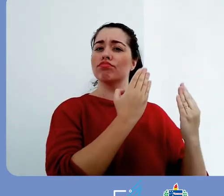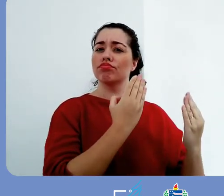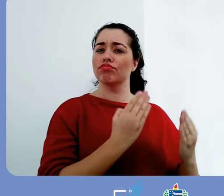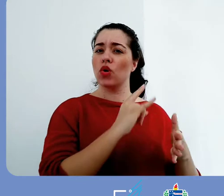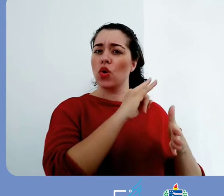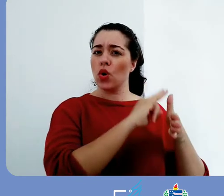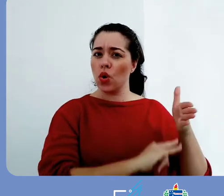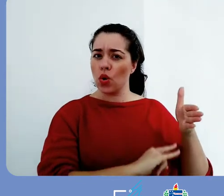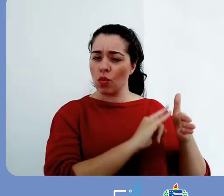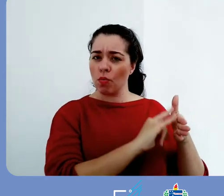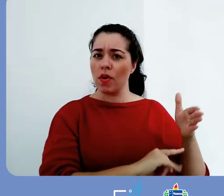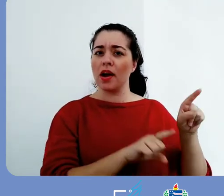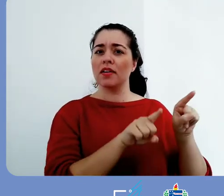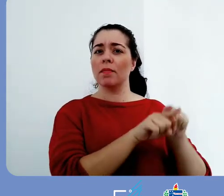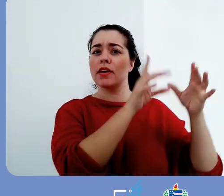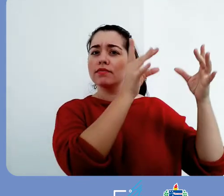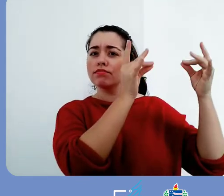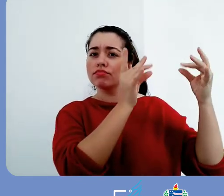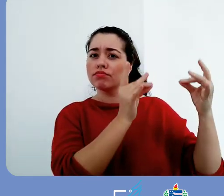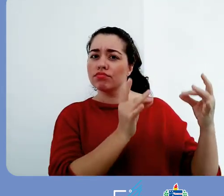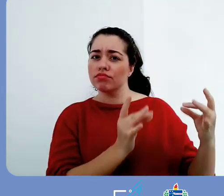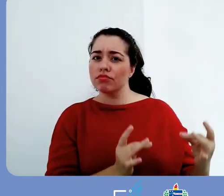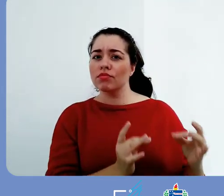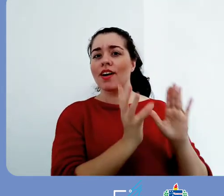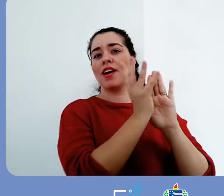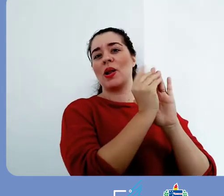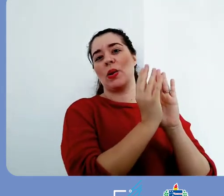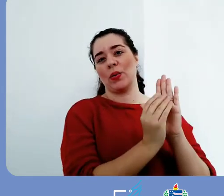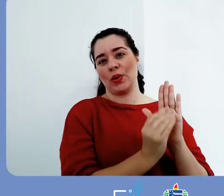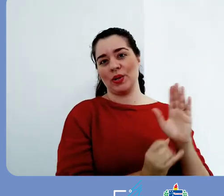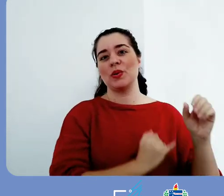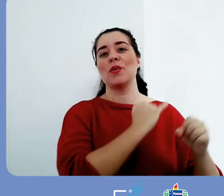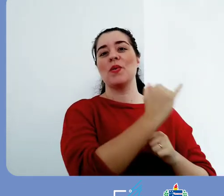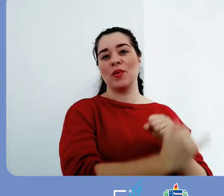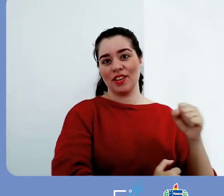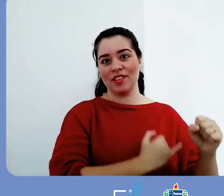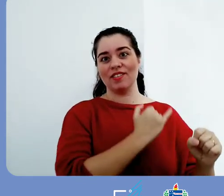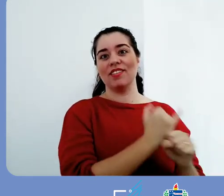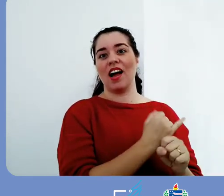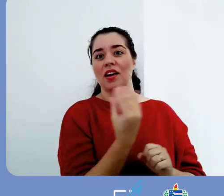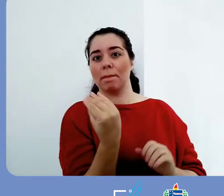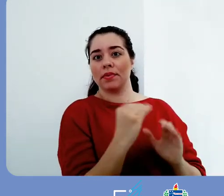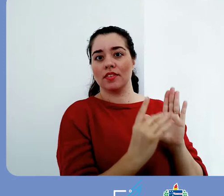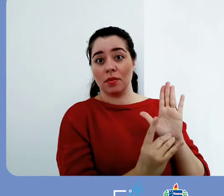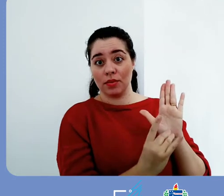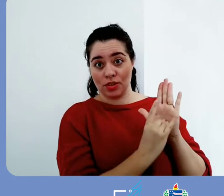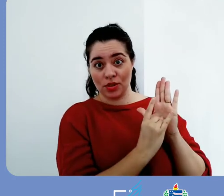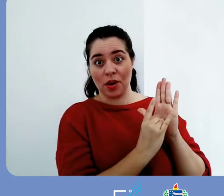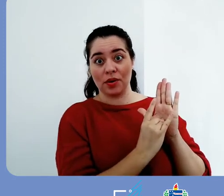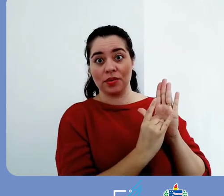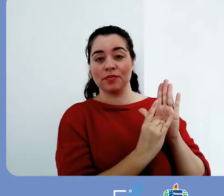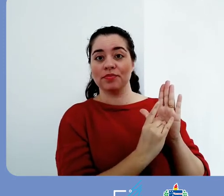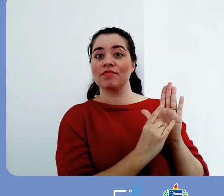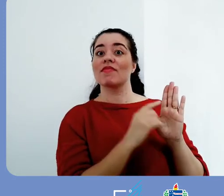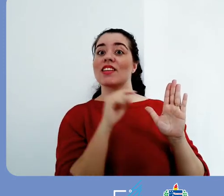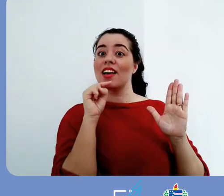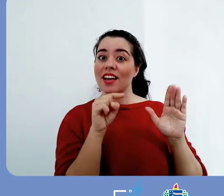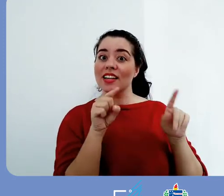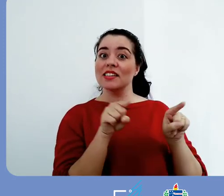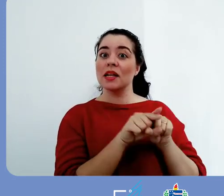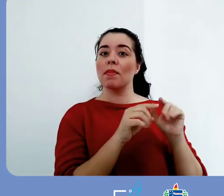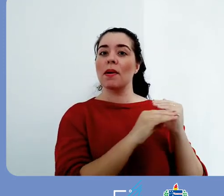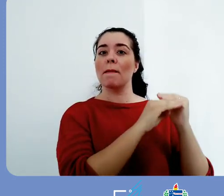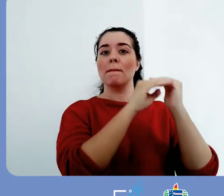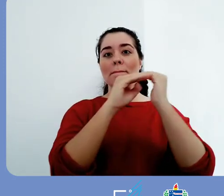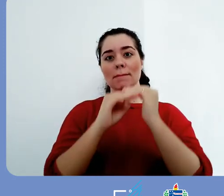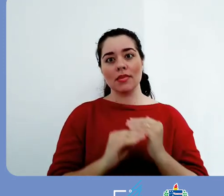documentária e a representação descritiva e temática dos conteúdos digitais que são ali depositados. Esse também